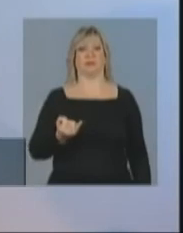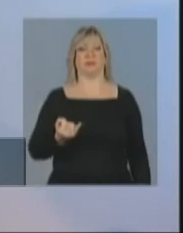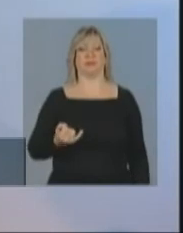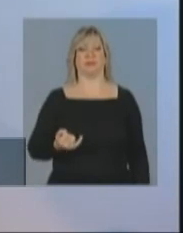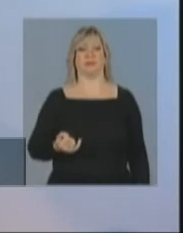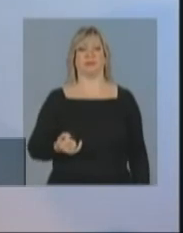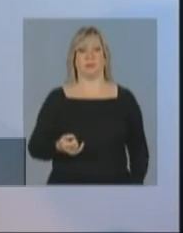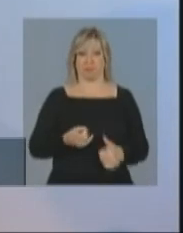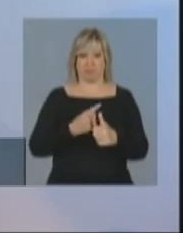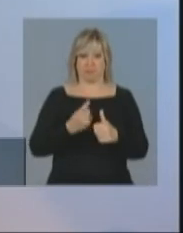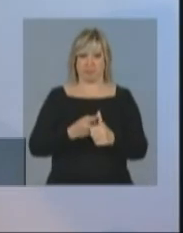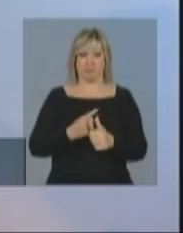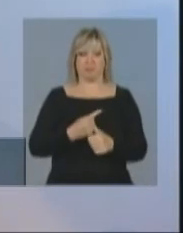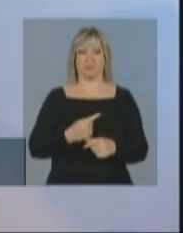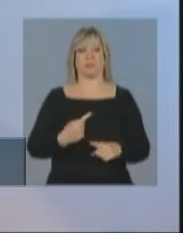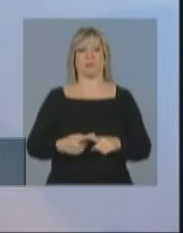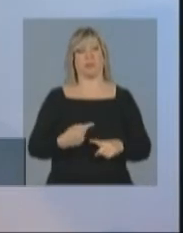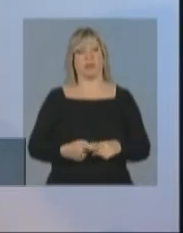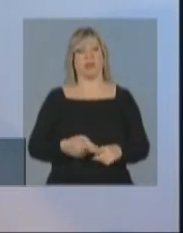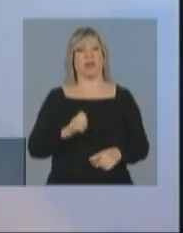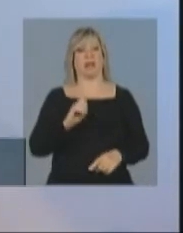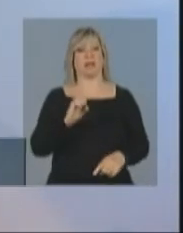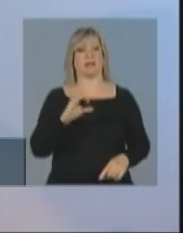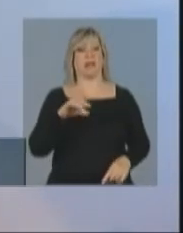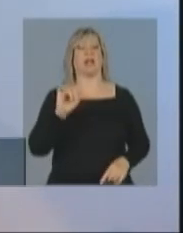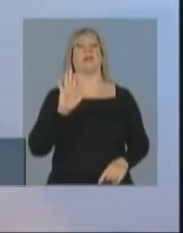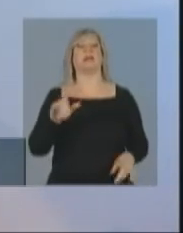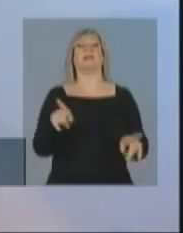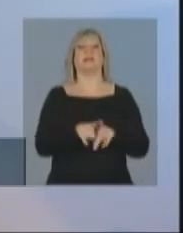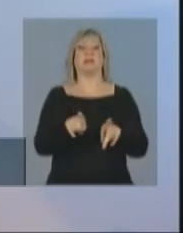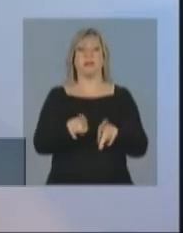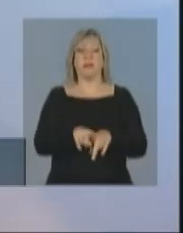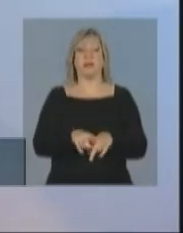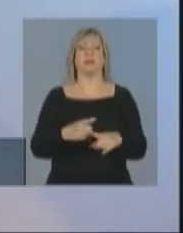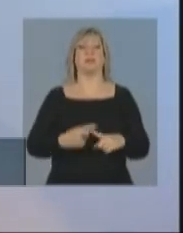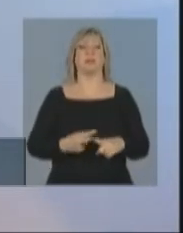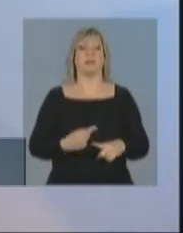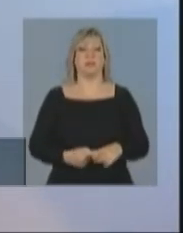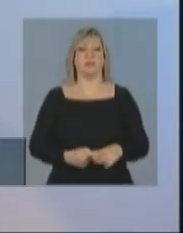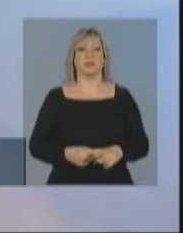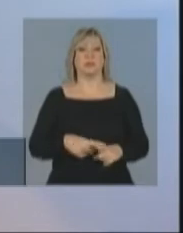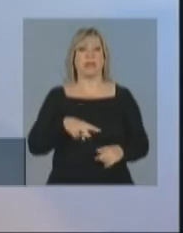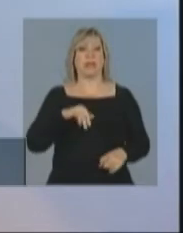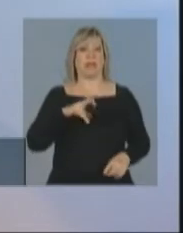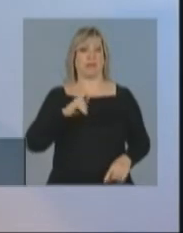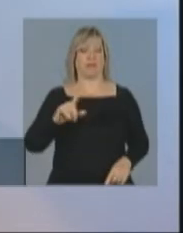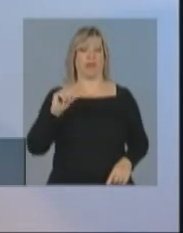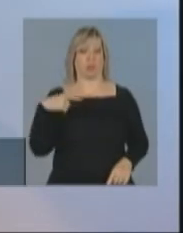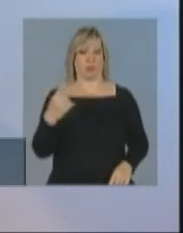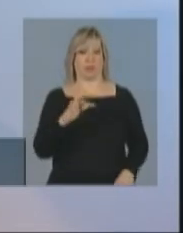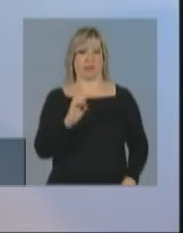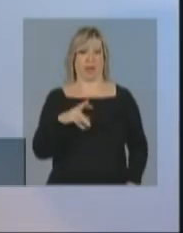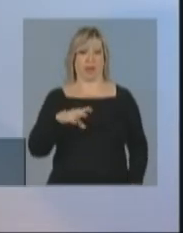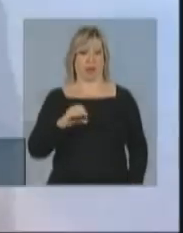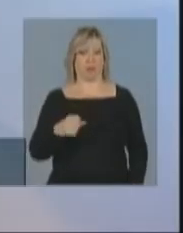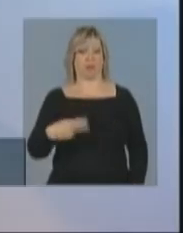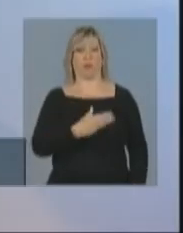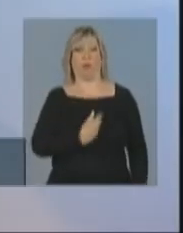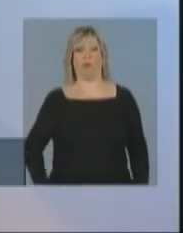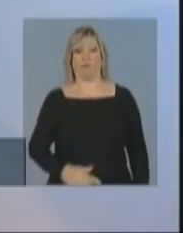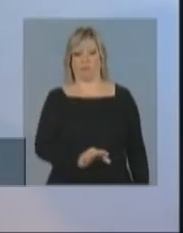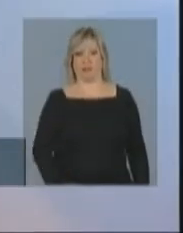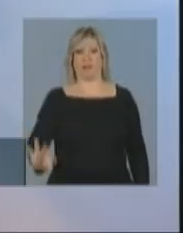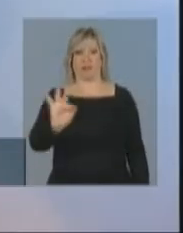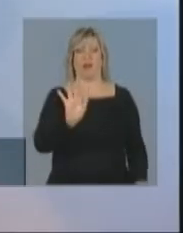primeiro, por conta da escala, mas também pelo fato de que o nível dos técnicos do governo federal